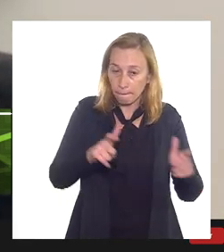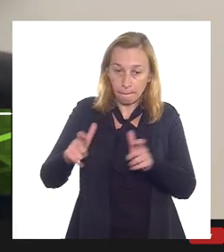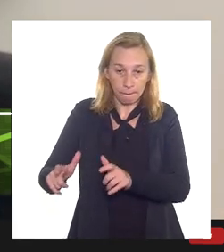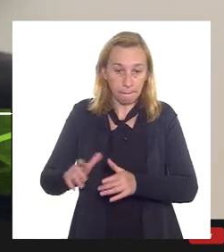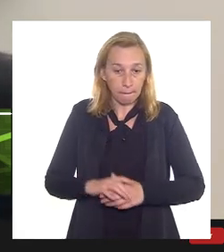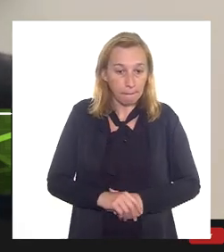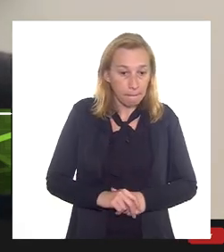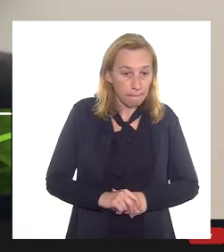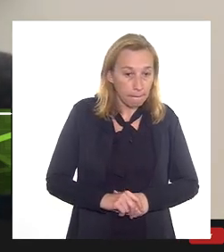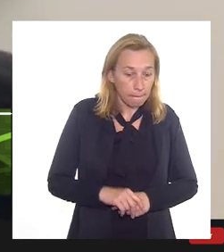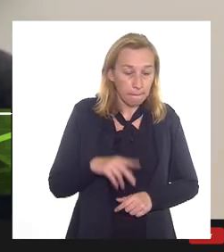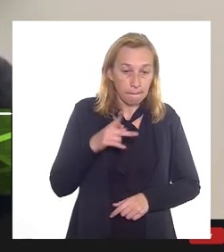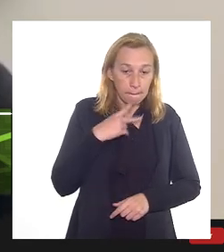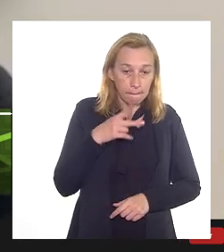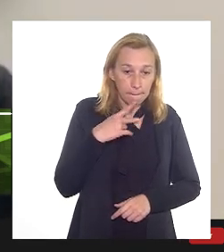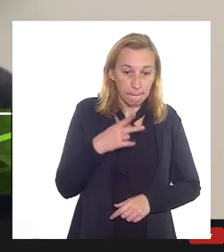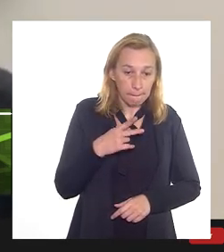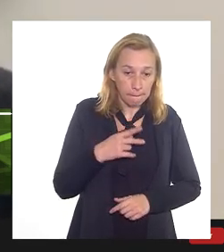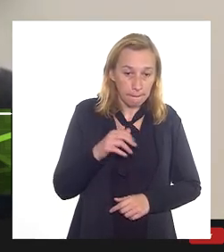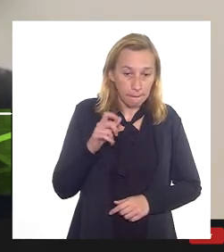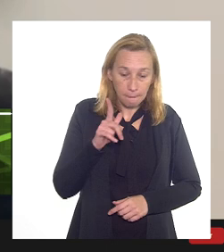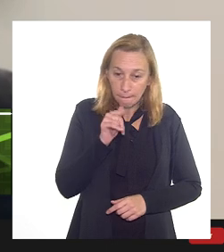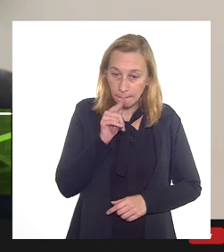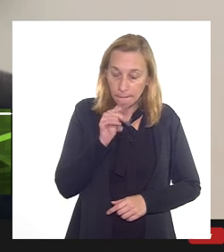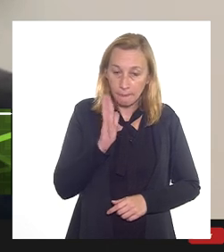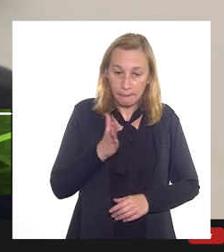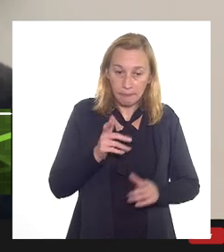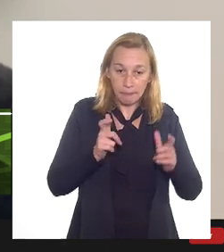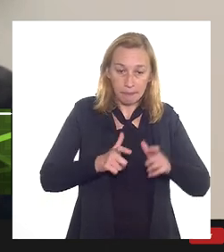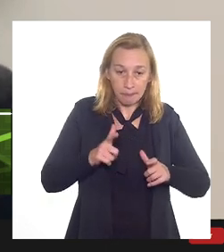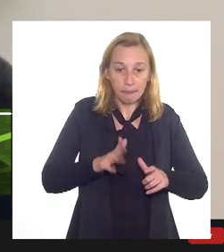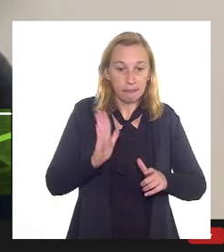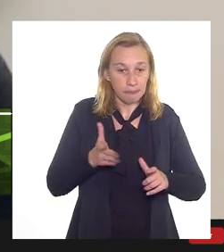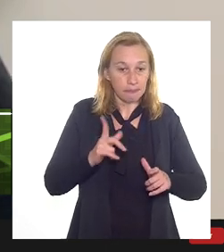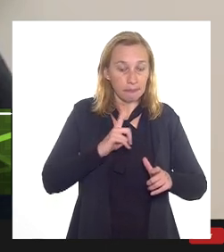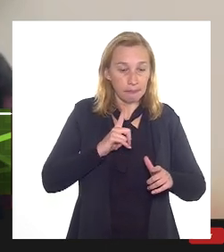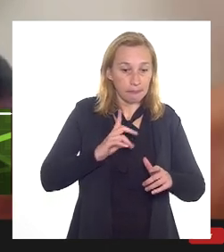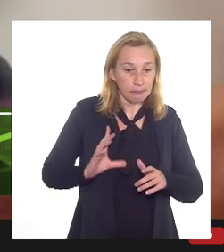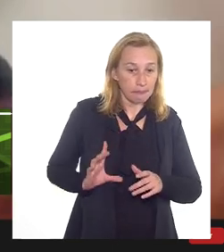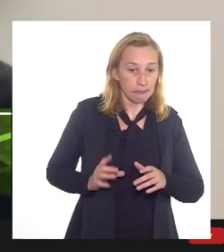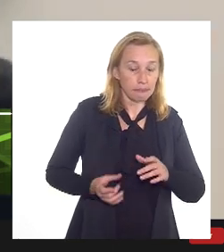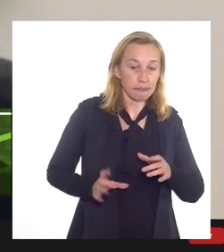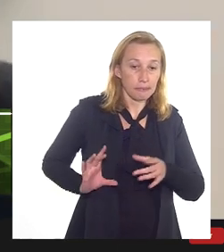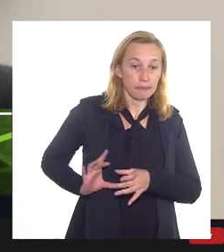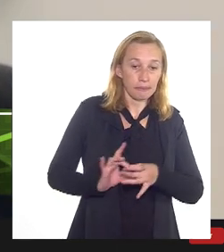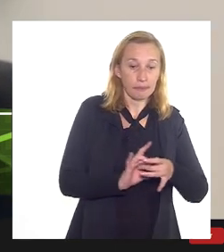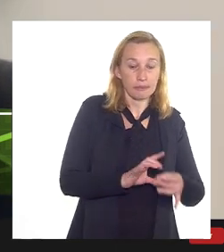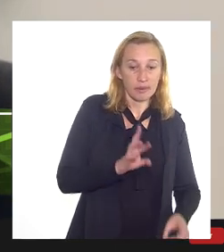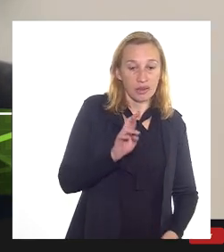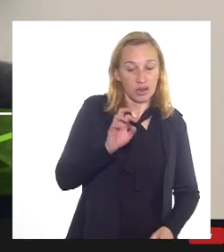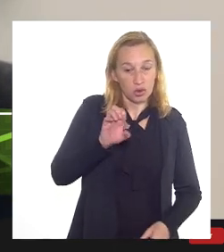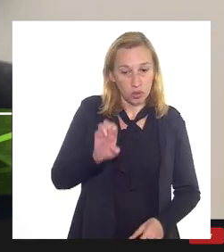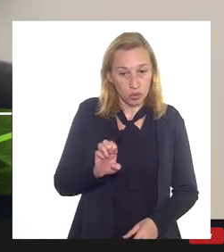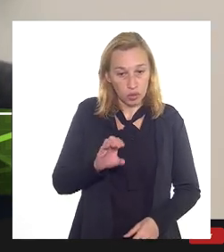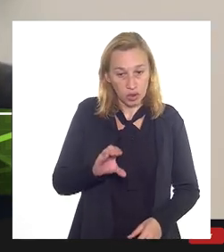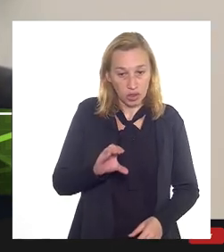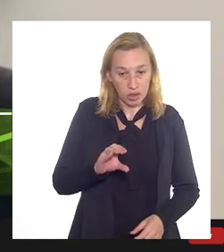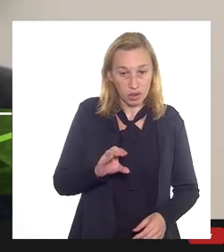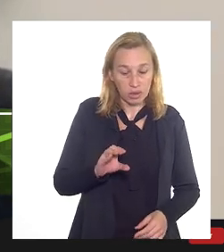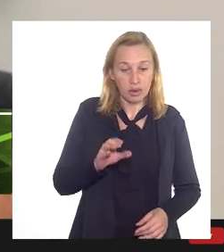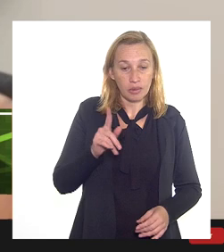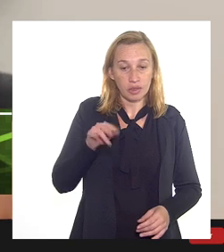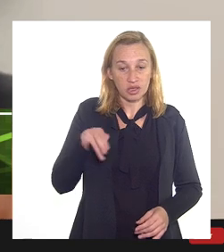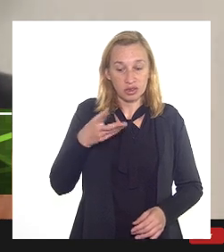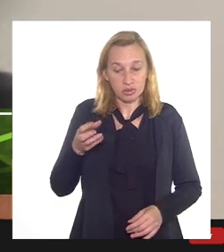Quando eu me referi à adutora, eu estava falando da adutora que já existe e liga a Reduc para abastecimento do guandu. A